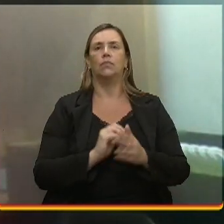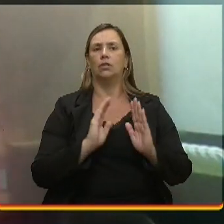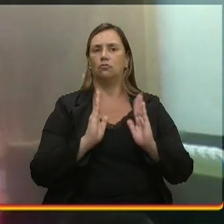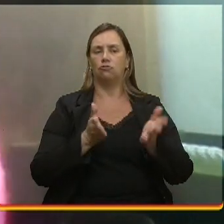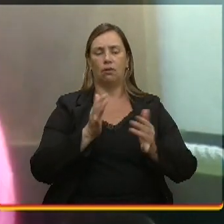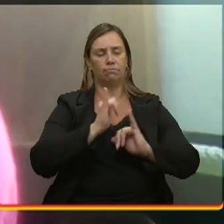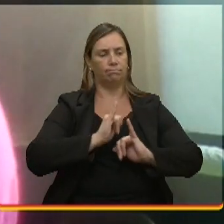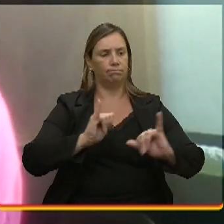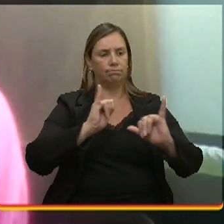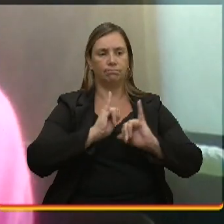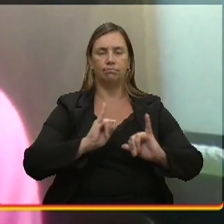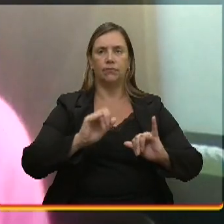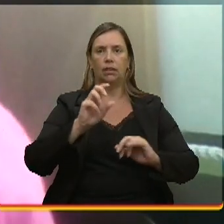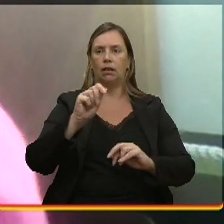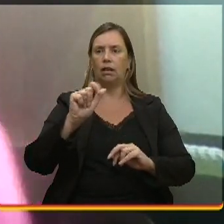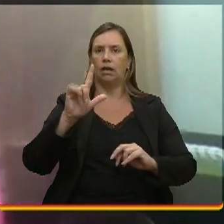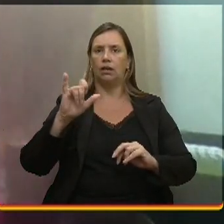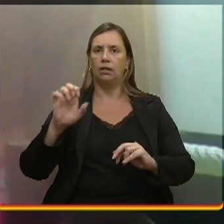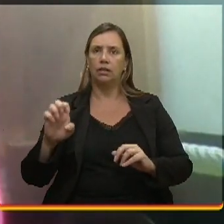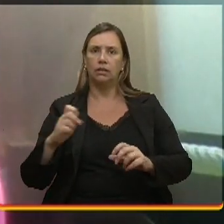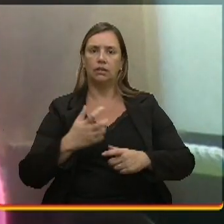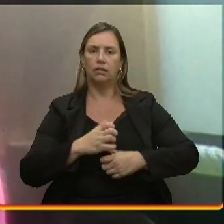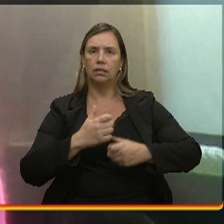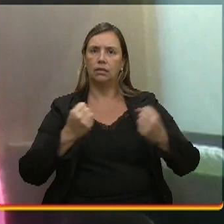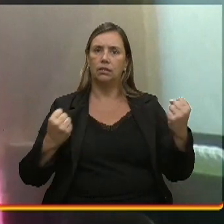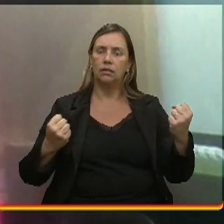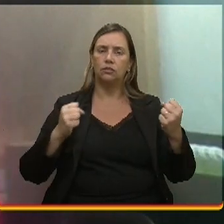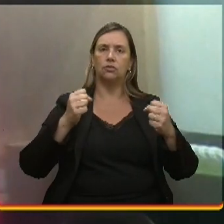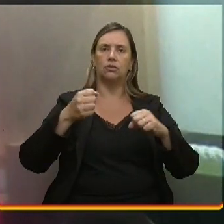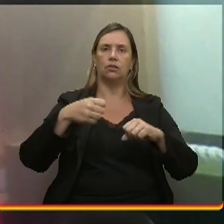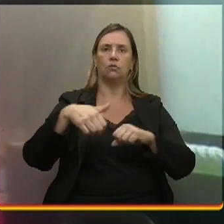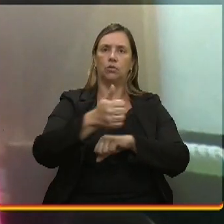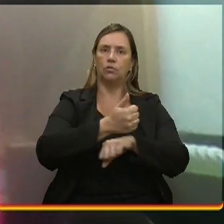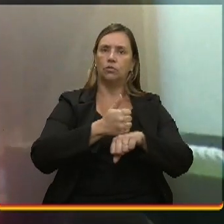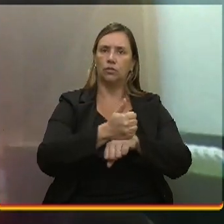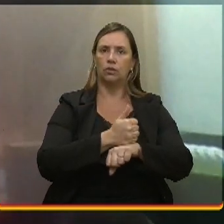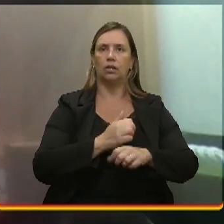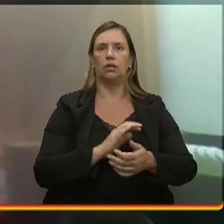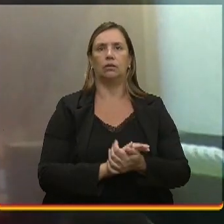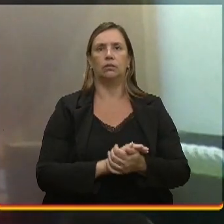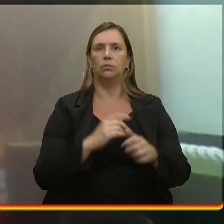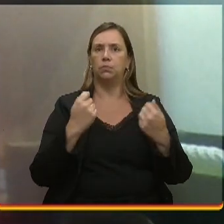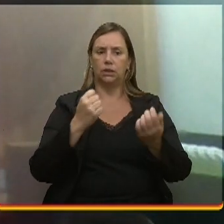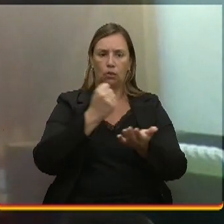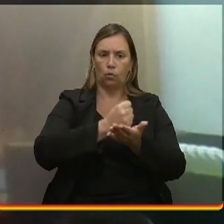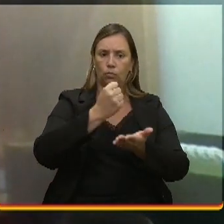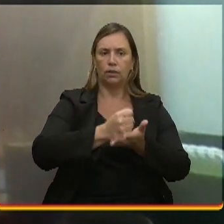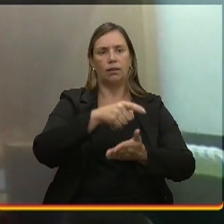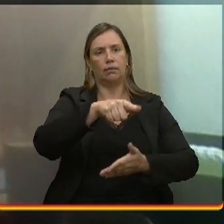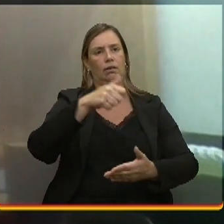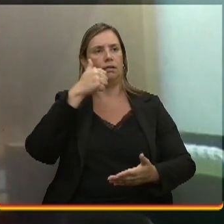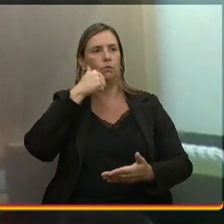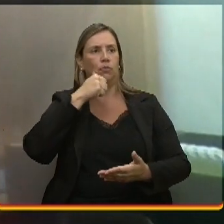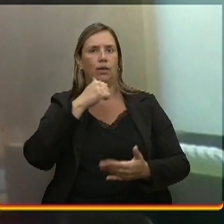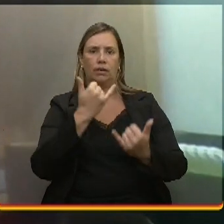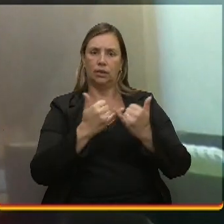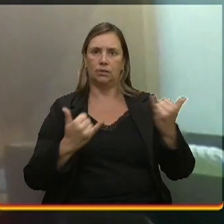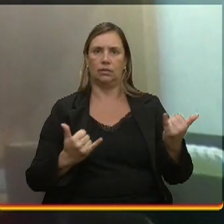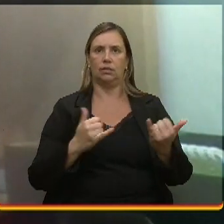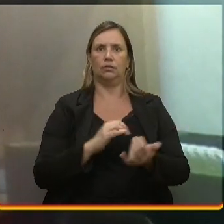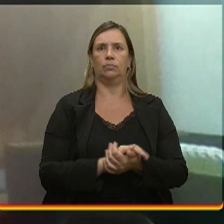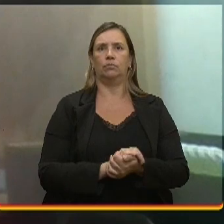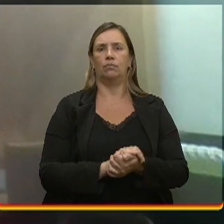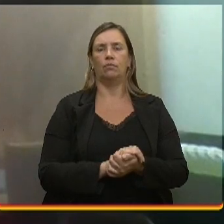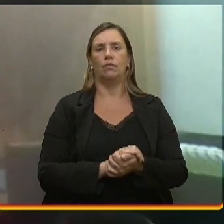Daline, na realidade, é uma grande profissional. E, por favor, todos que estão ouvindo, tem mais que contratar ela como eletricista. A própria Assembleia Legislativa, né?